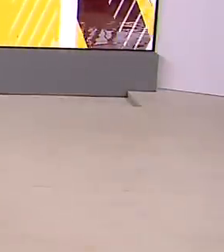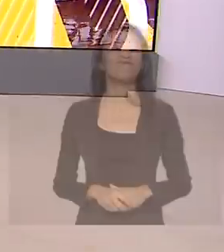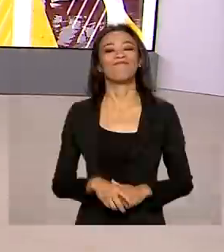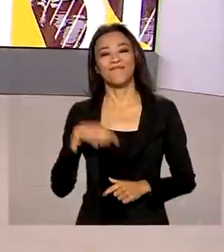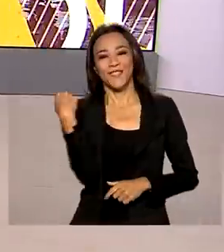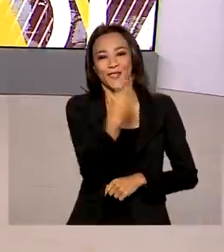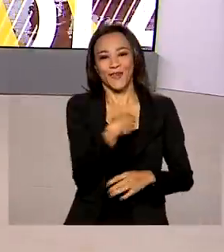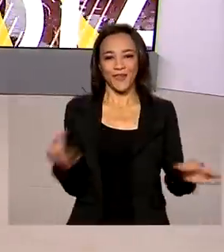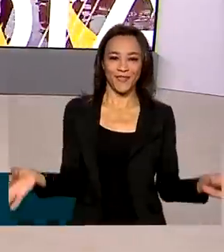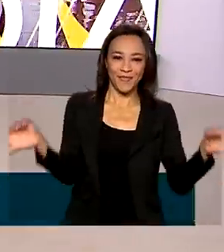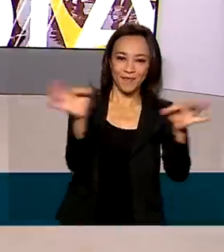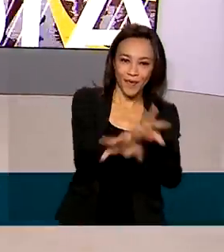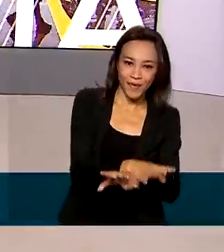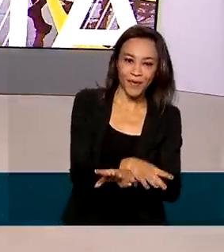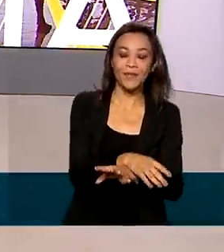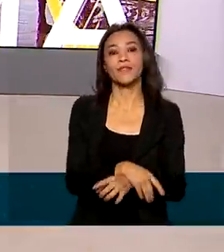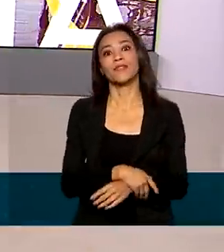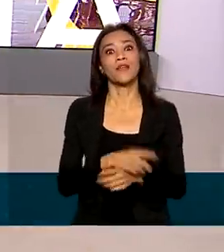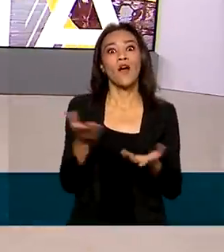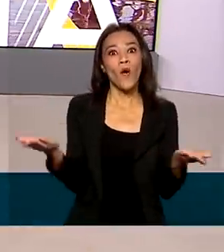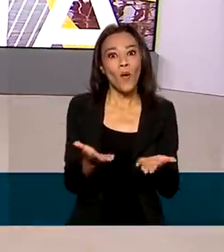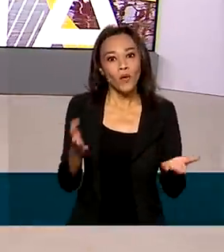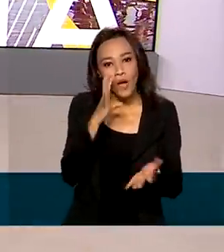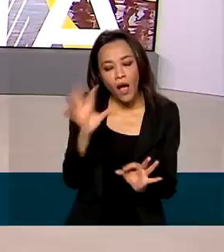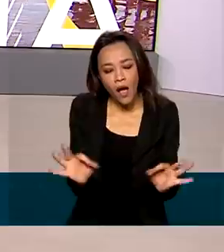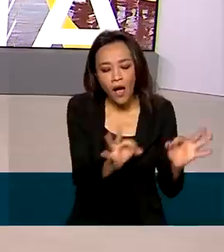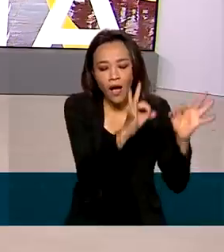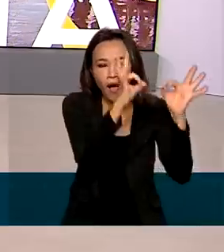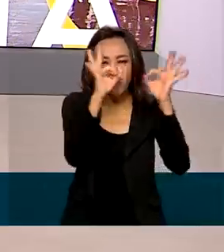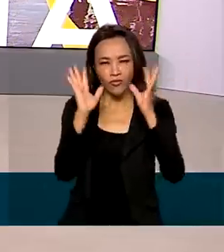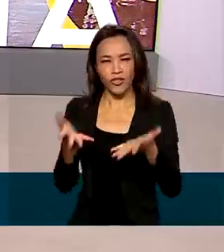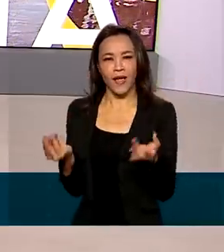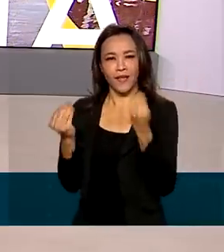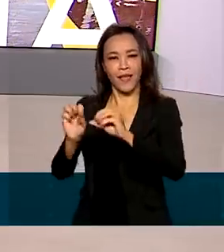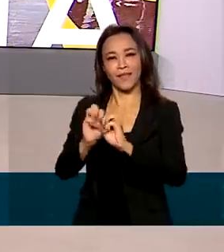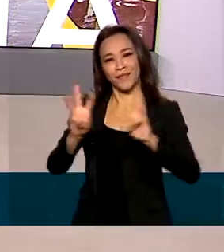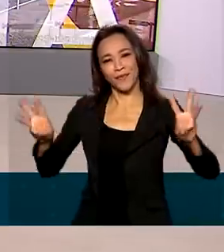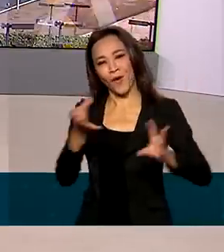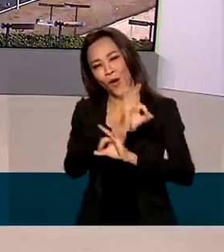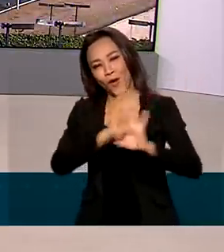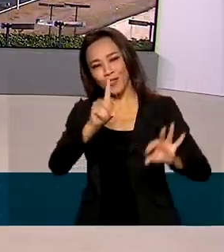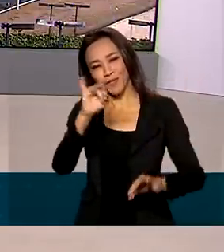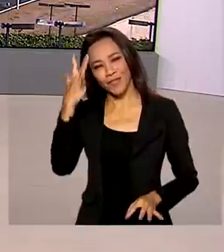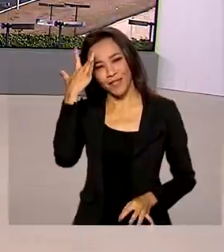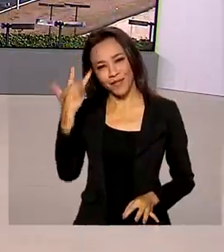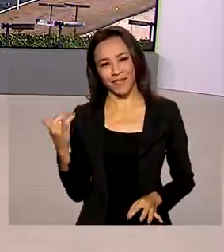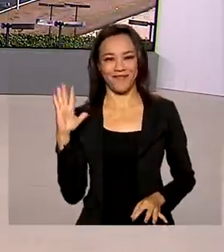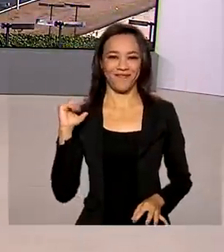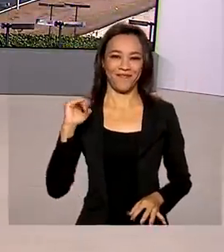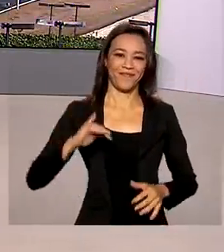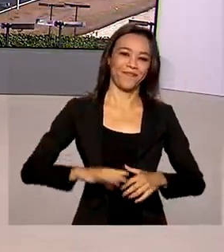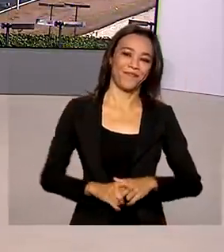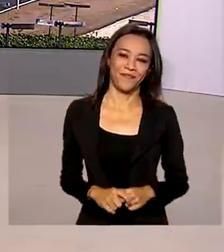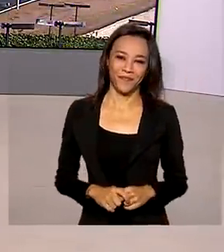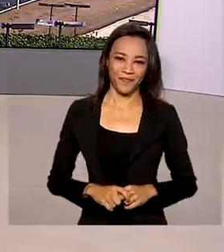E a gente fica por aqui. As reportagens de hoje estão nas nossas redes sociais. Ótimo dia para você e até amanhã. Tchau, tchau!